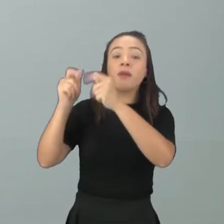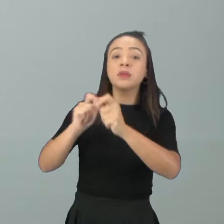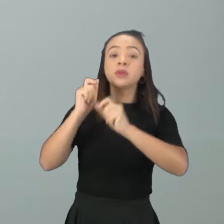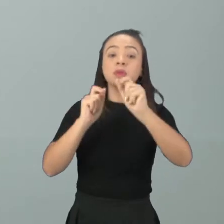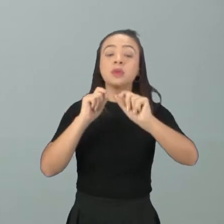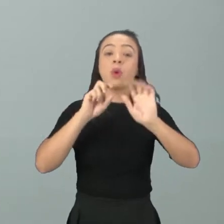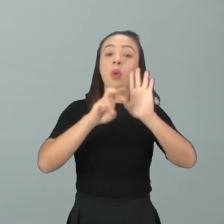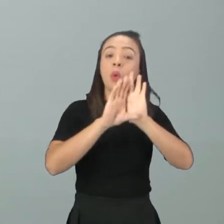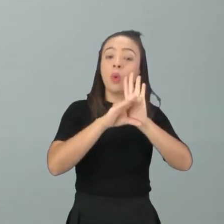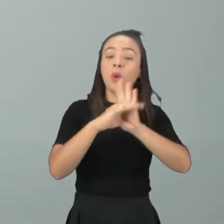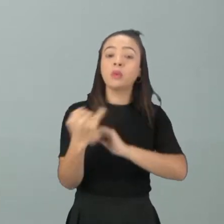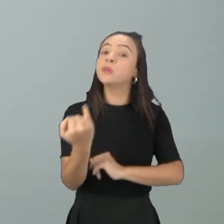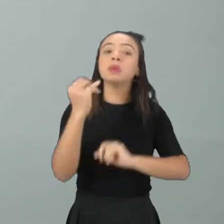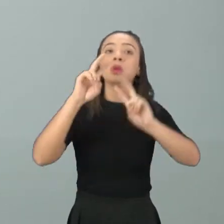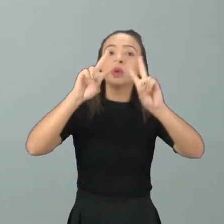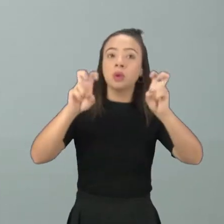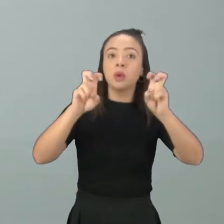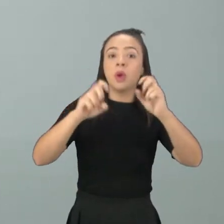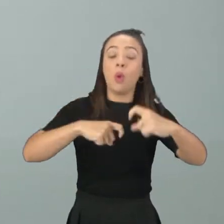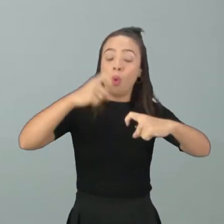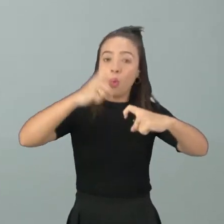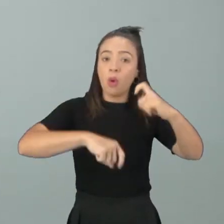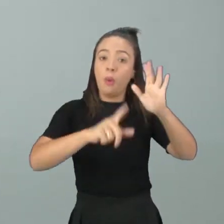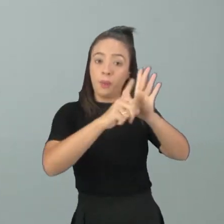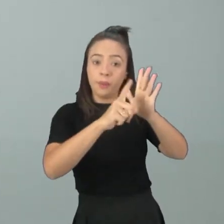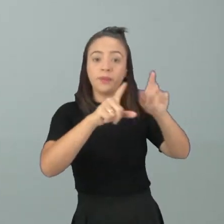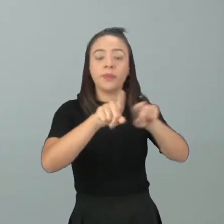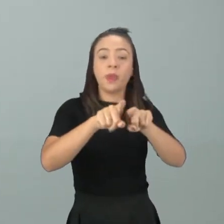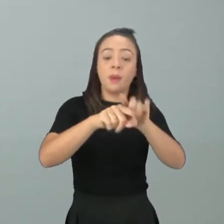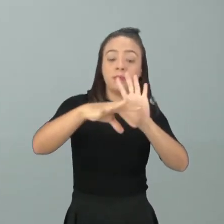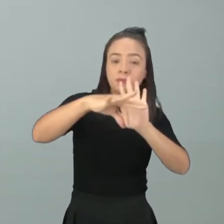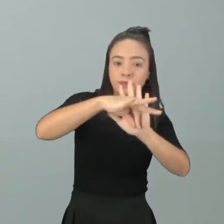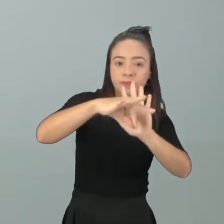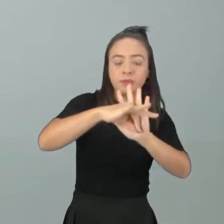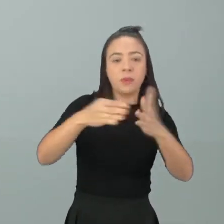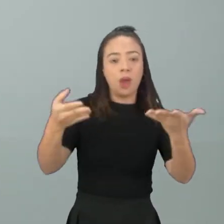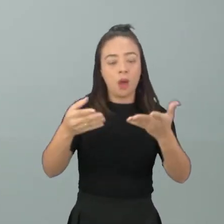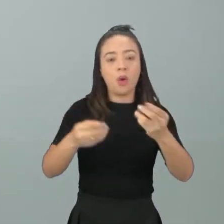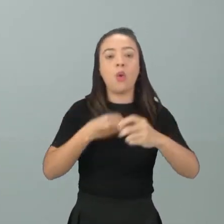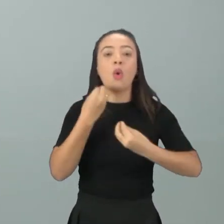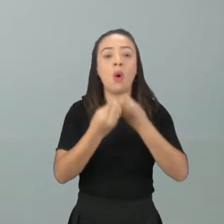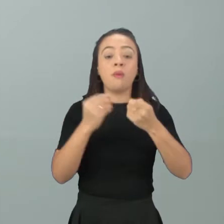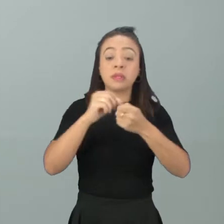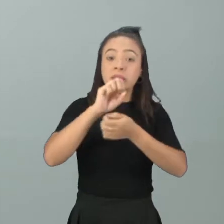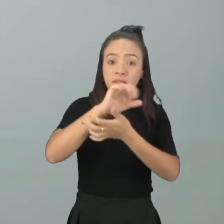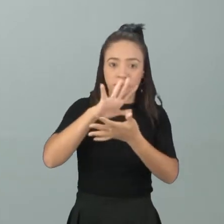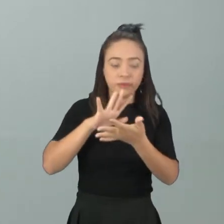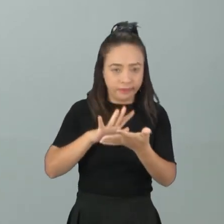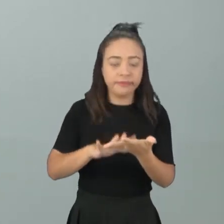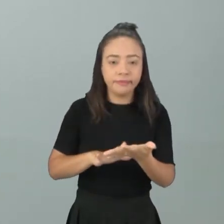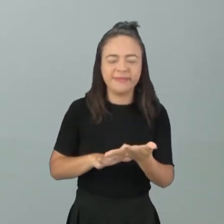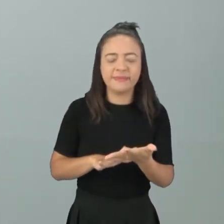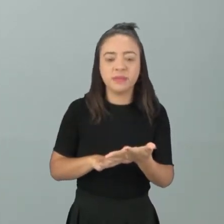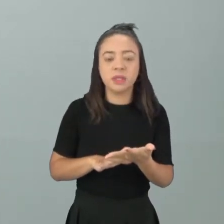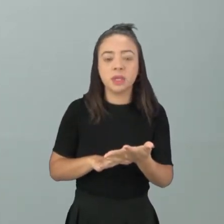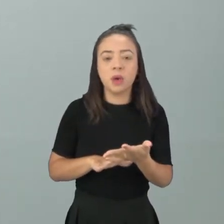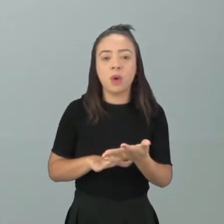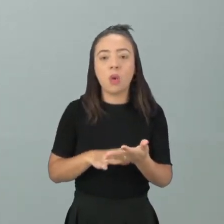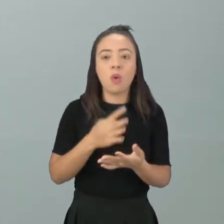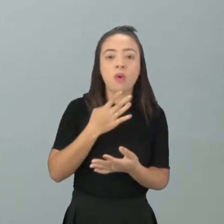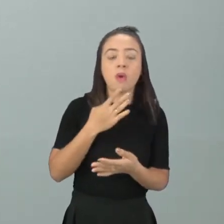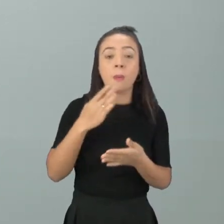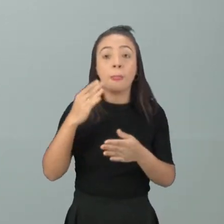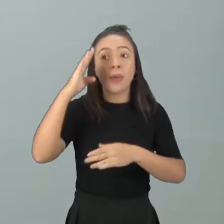assunto muito importante, que é o sistema reprodutor masculino. Nós vamos tentar, através da resolução de exercícios, ver quais são os